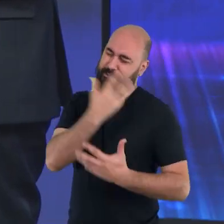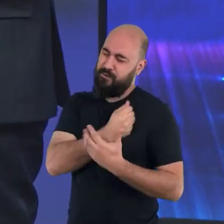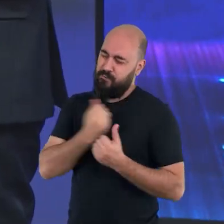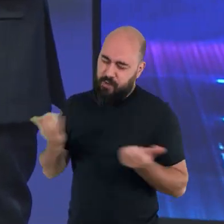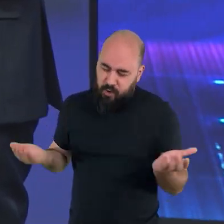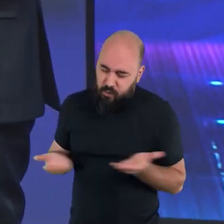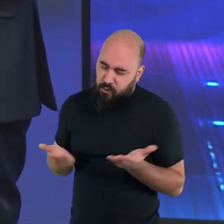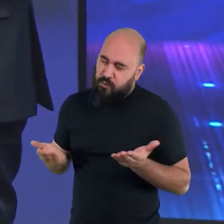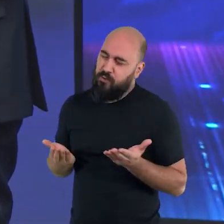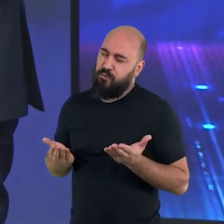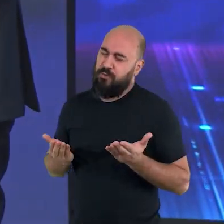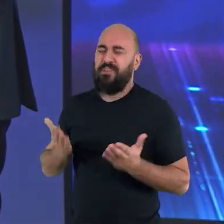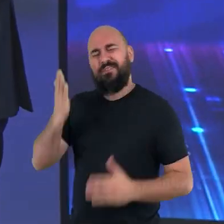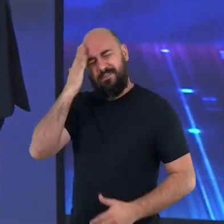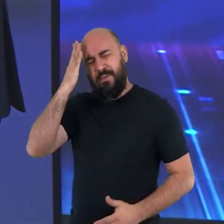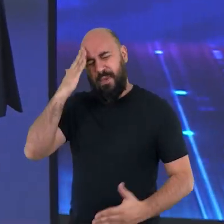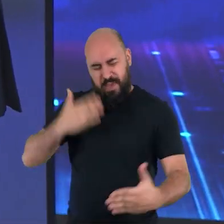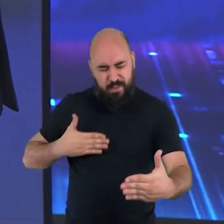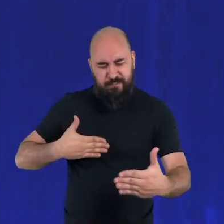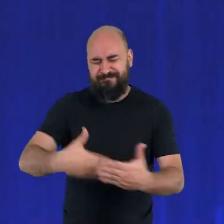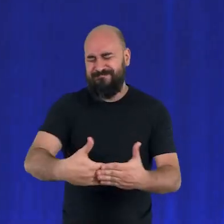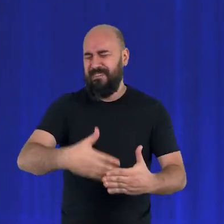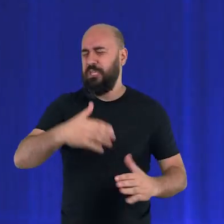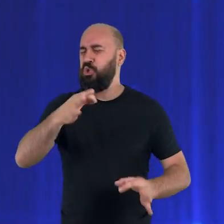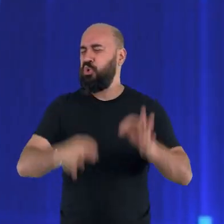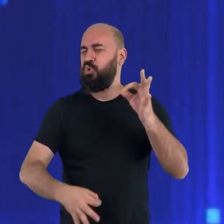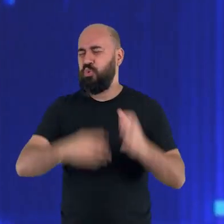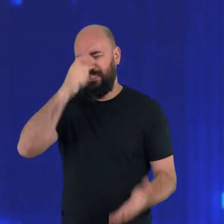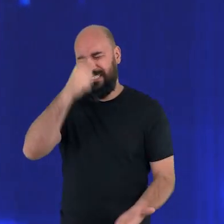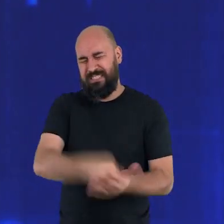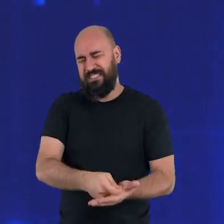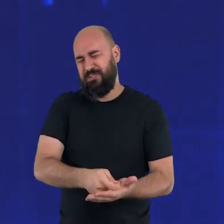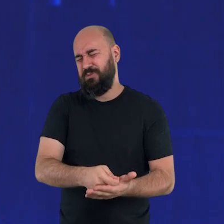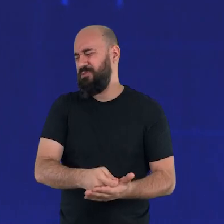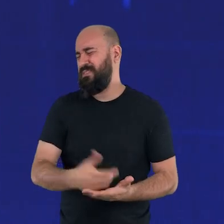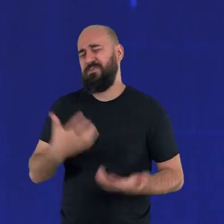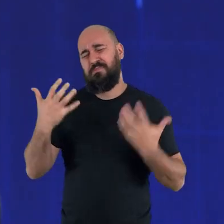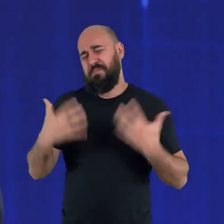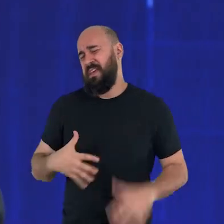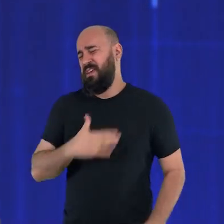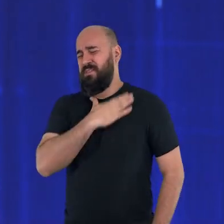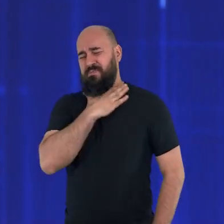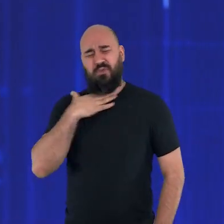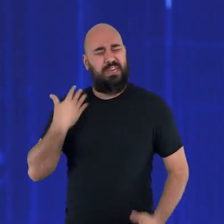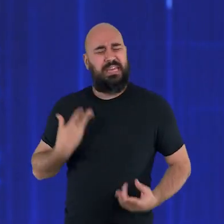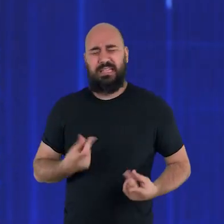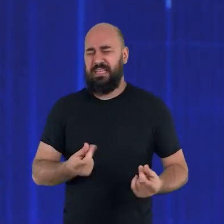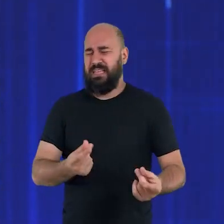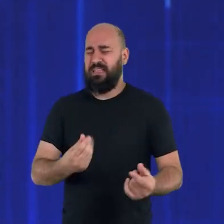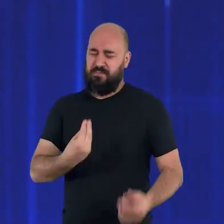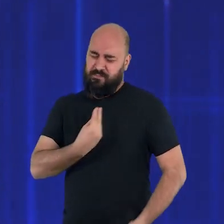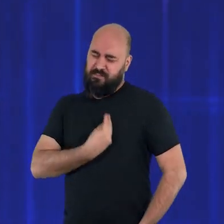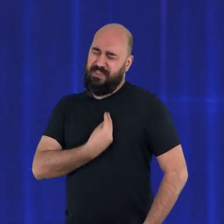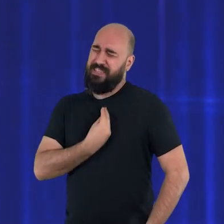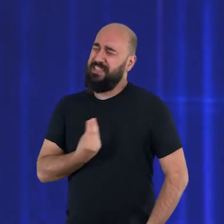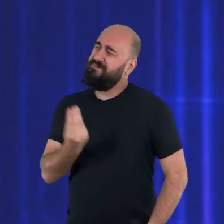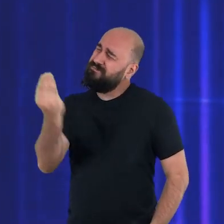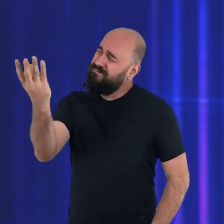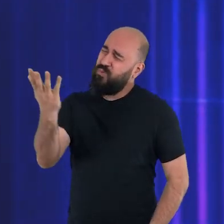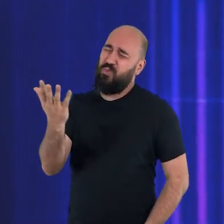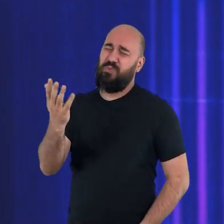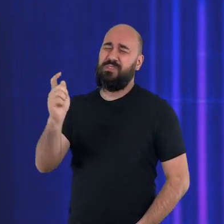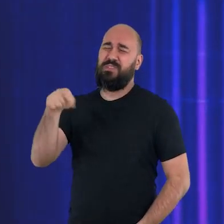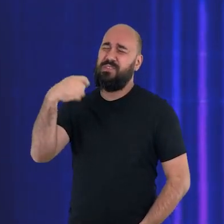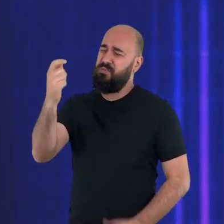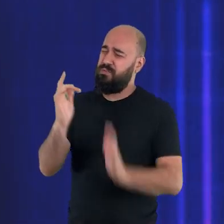salvar. Pai, sabemos que o juízo virá, mas nós não queremos ser condenados, queremos receber a vida eterna das Tuas mãos. É o eu lhe